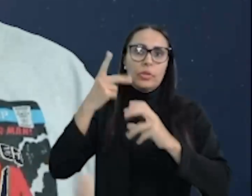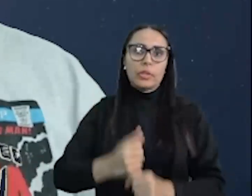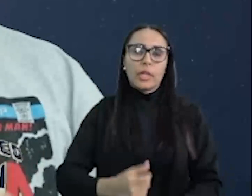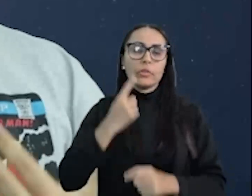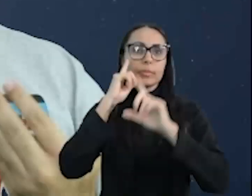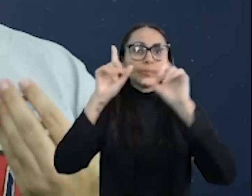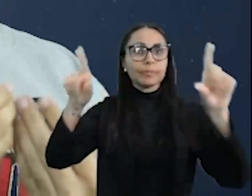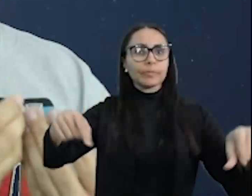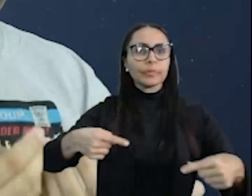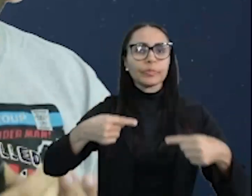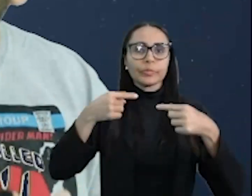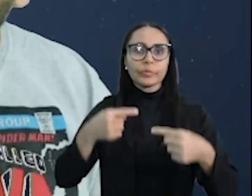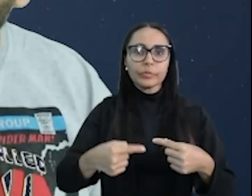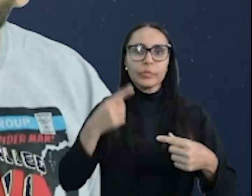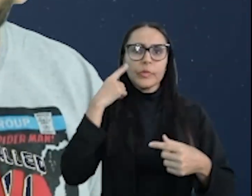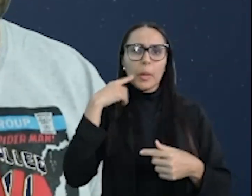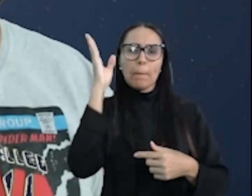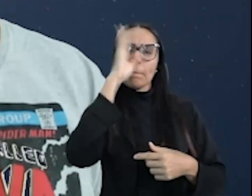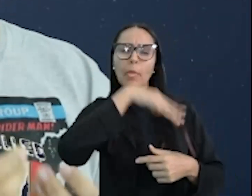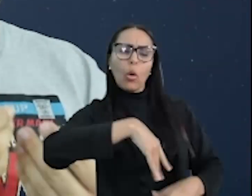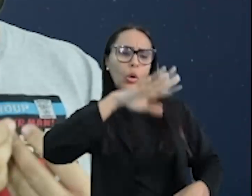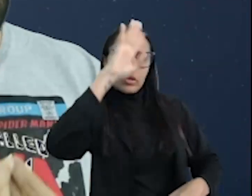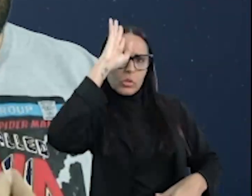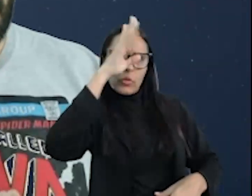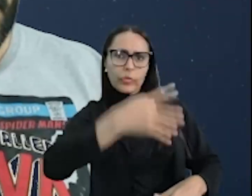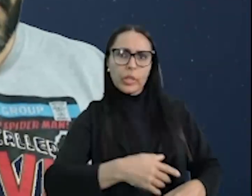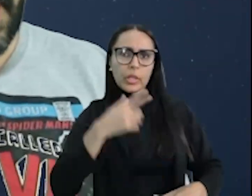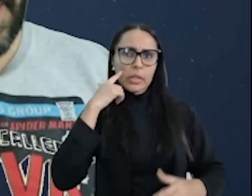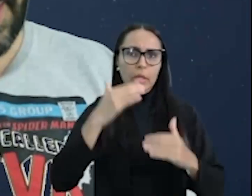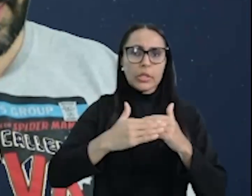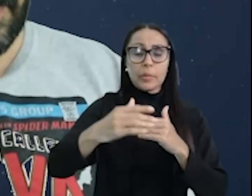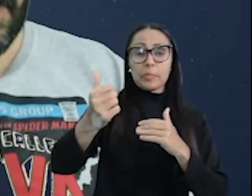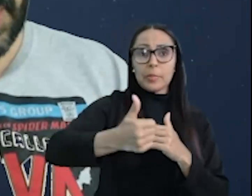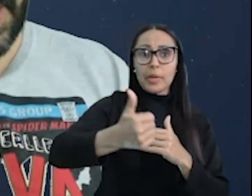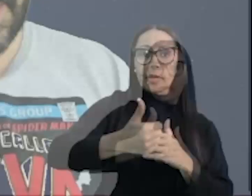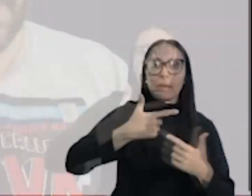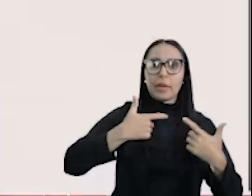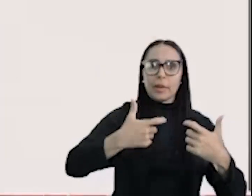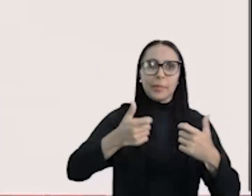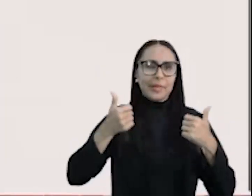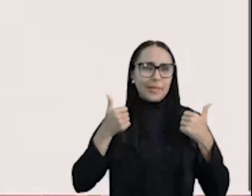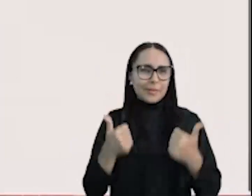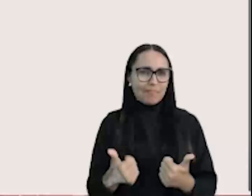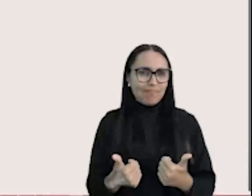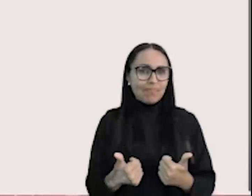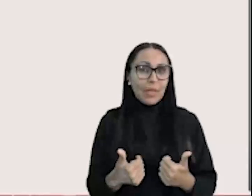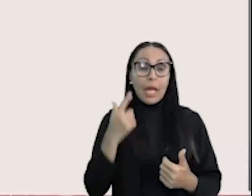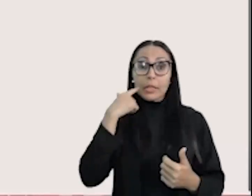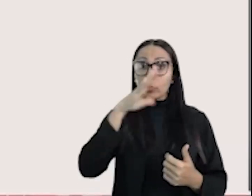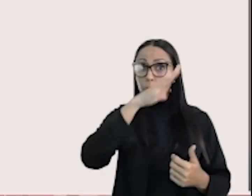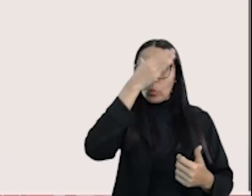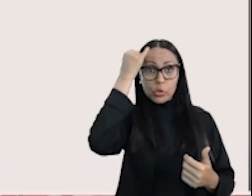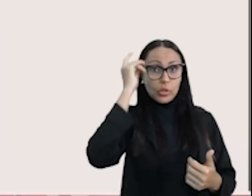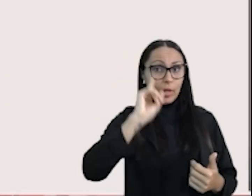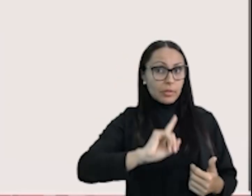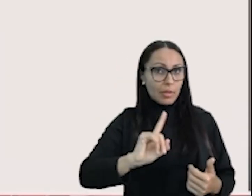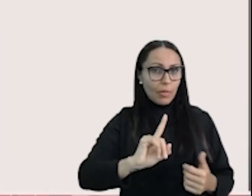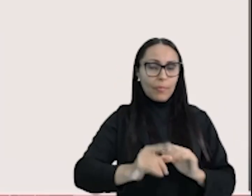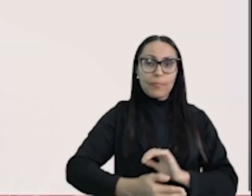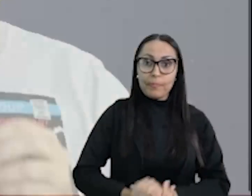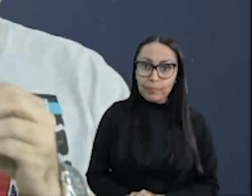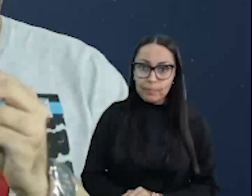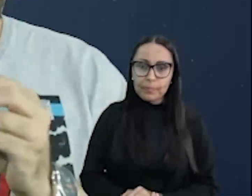disputas mal resolvidas desde a Primeira Guerra. Beleza? Não esquece disso.